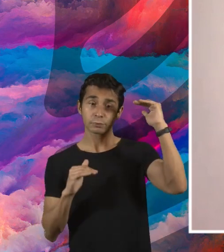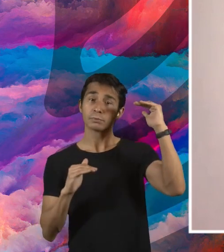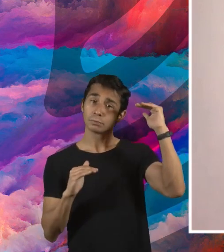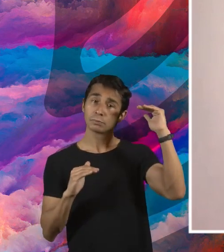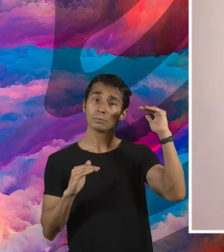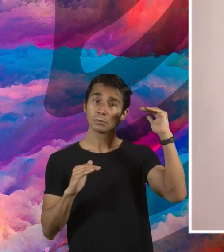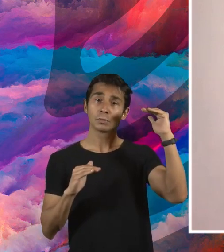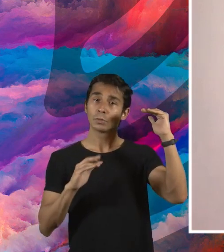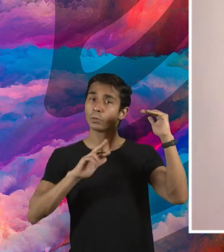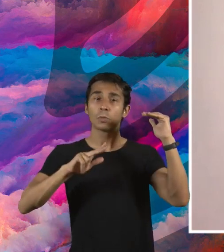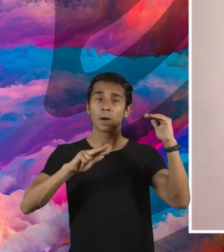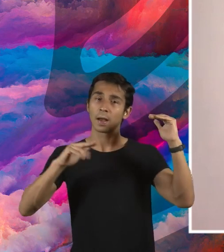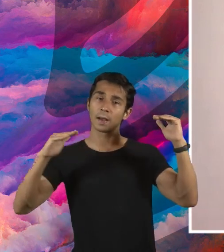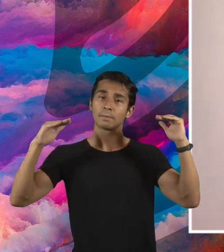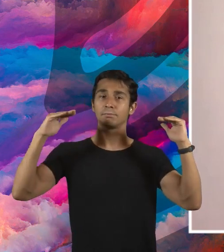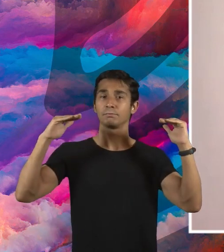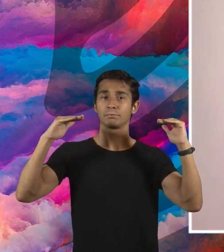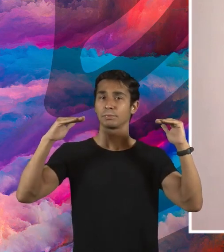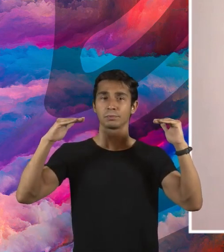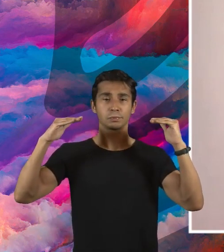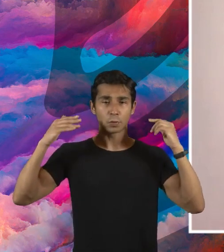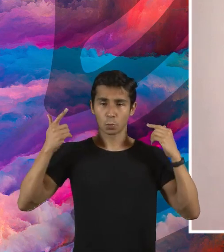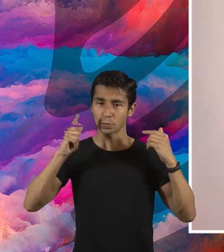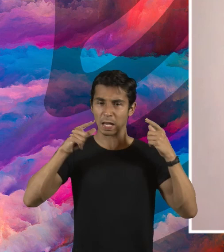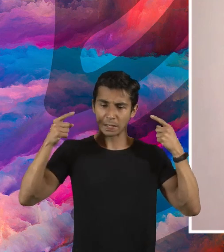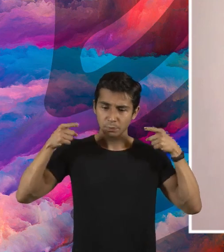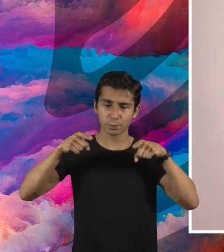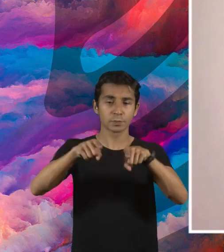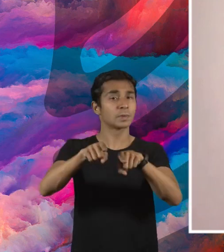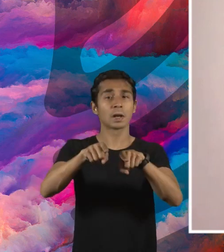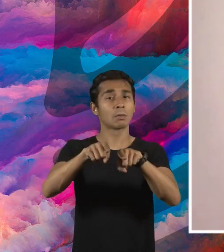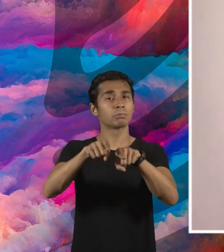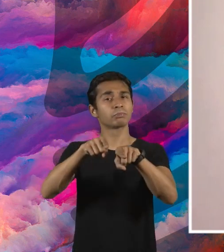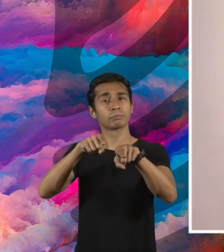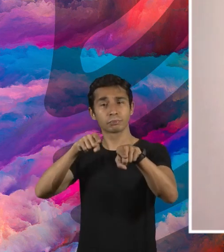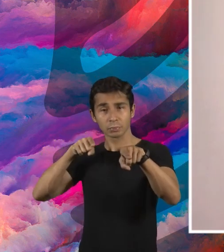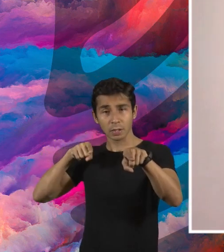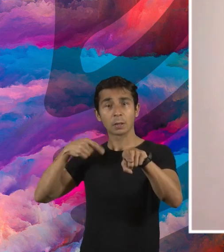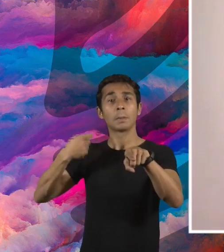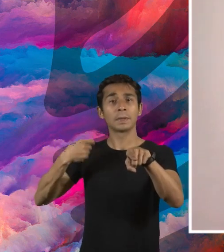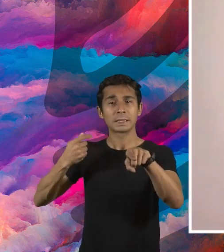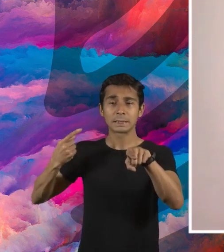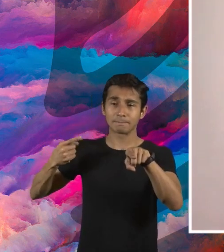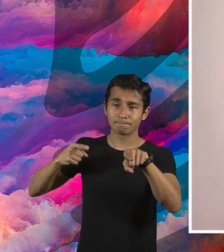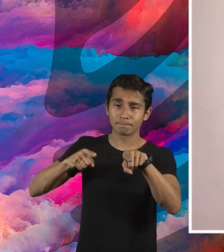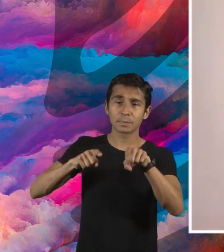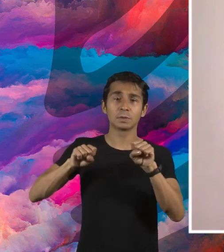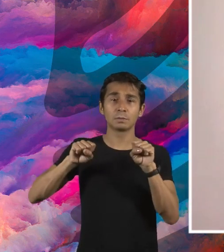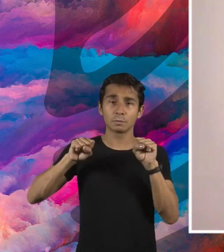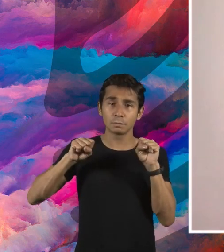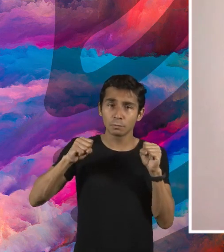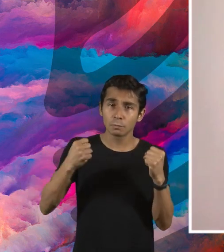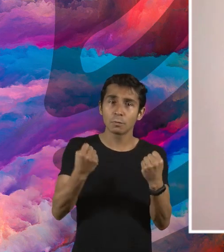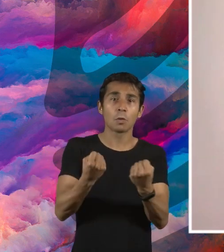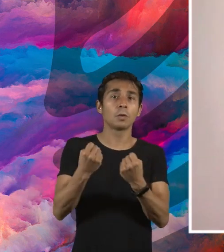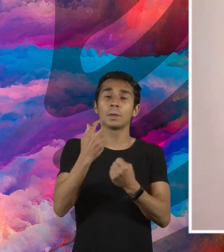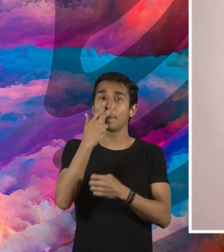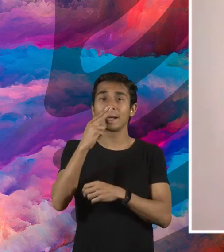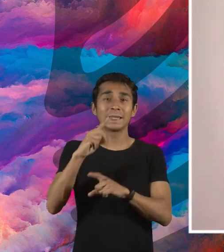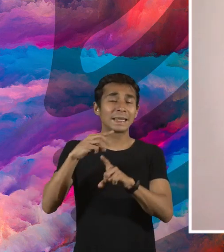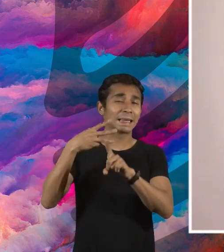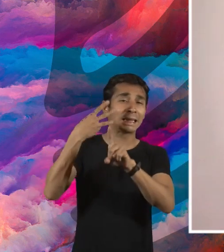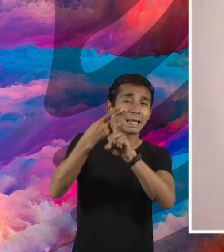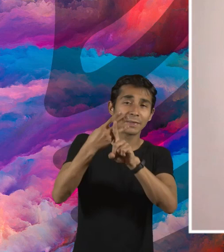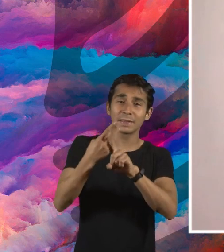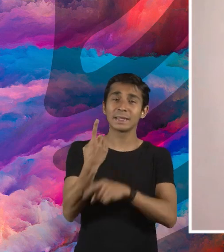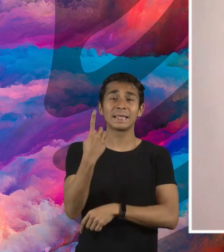parte de um lugar totalmente atrasado e a gente tem que buscar esse atraso e a gente tem que se esforçar realmente três, dez vezes mais